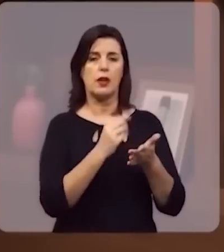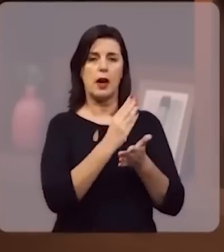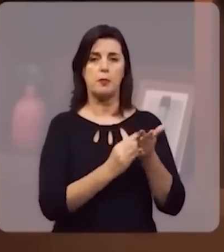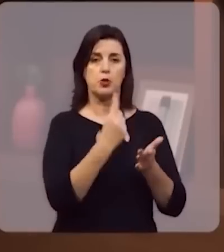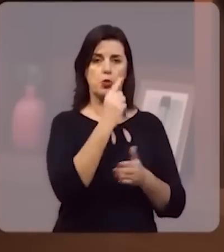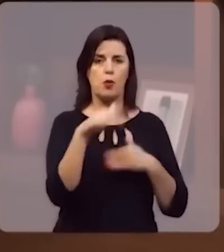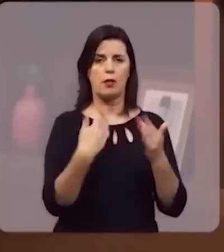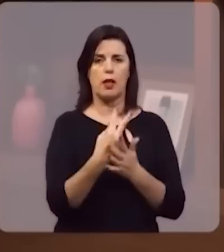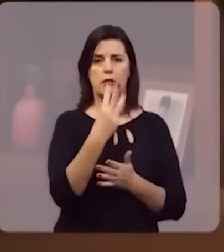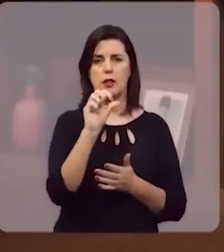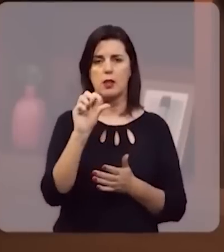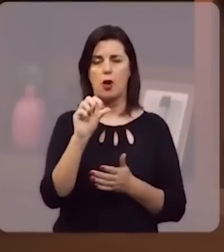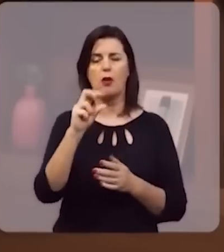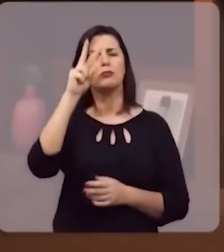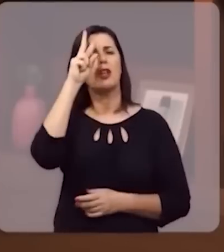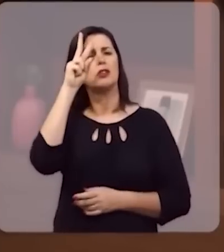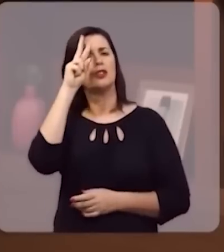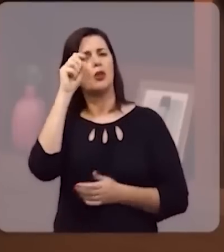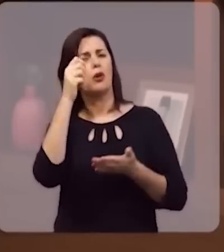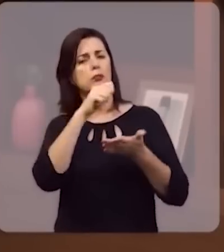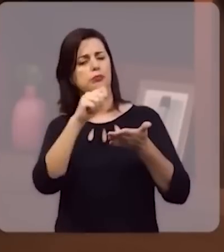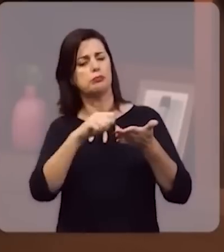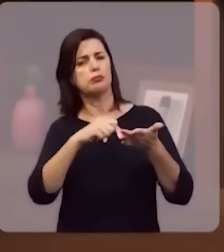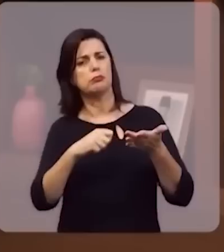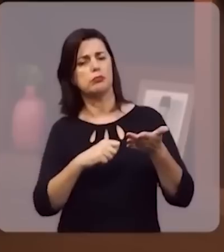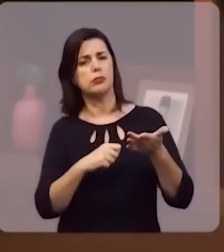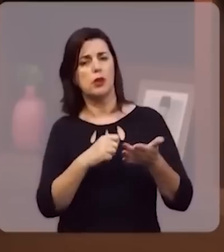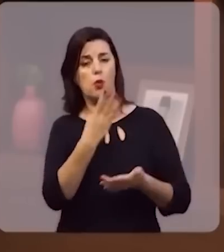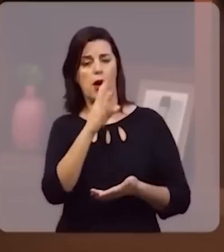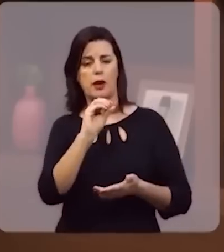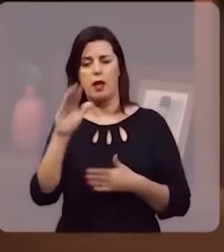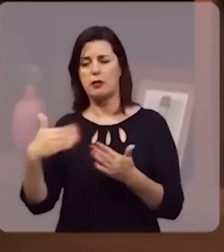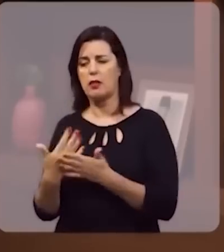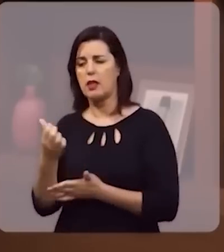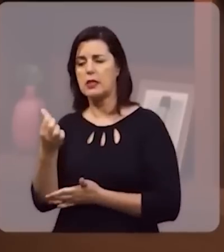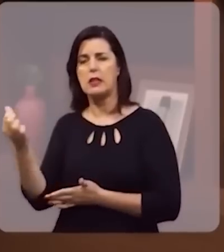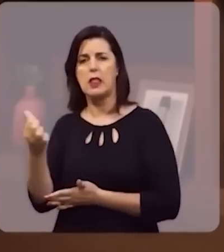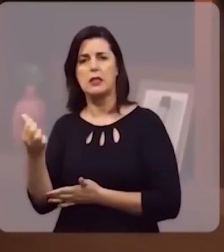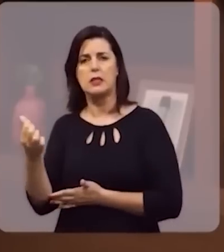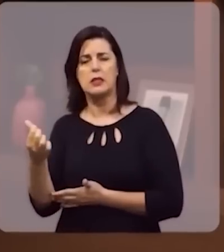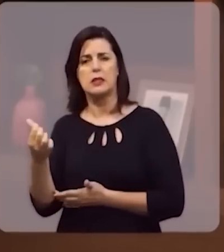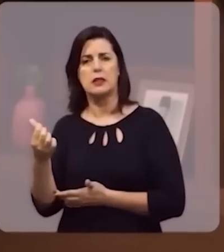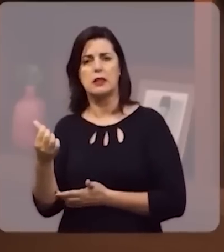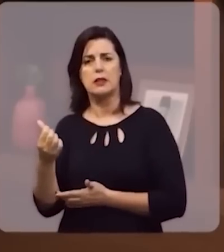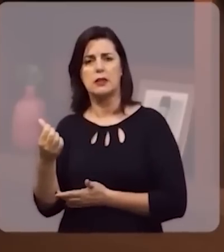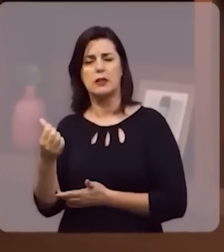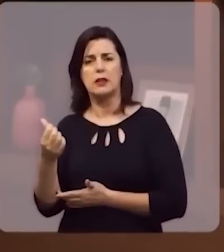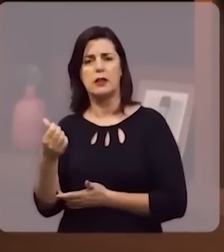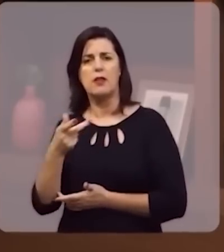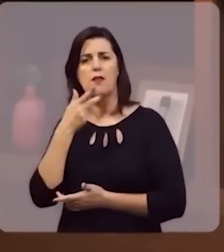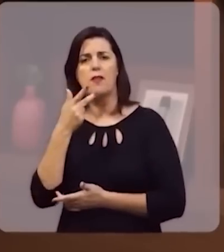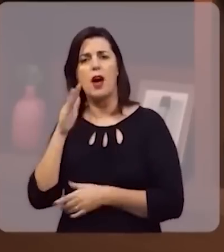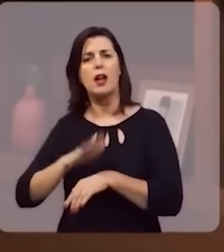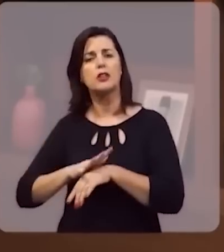capítulos 1 ao 39, a parte histórica do livro. No capítulo 40 ao 66, é a parte